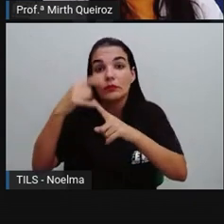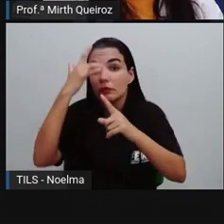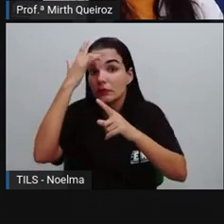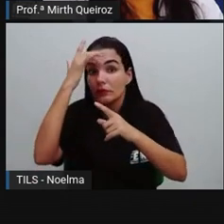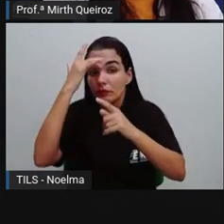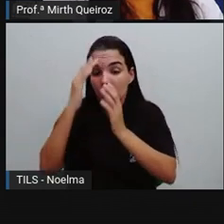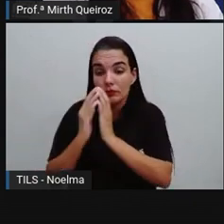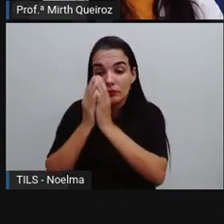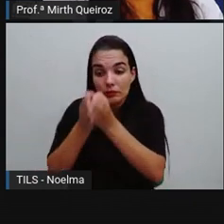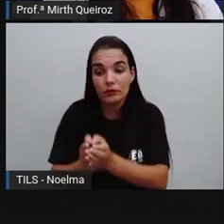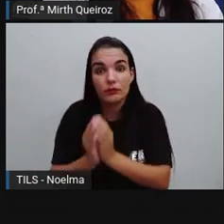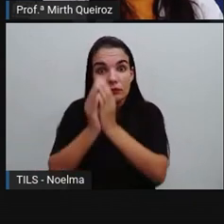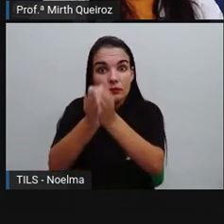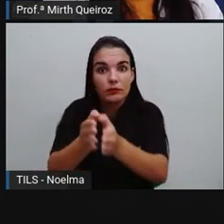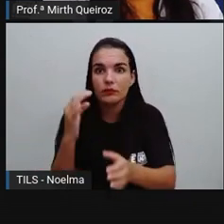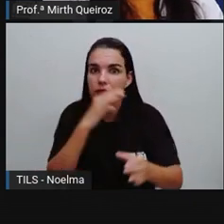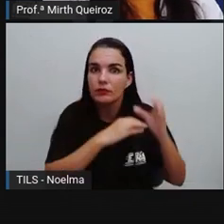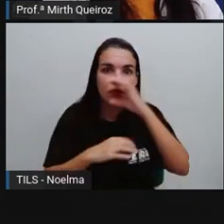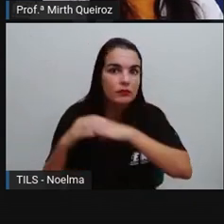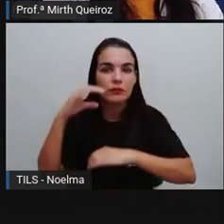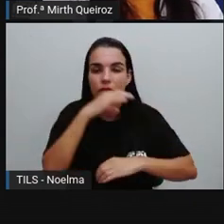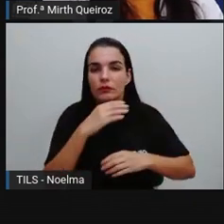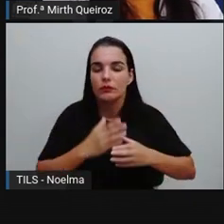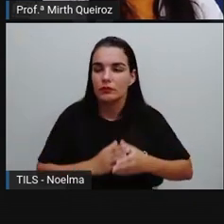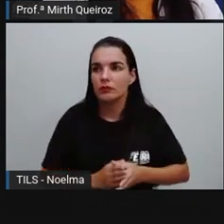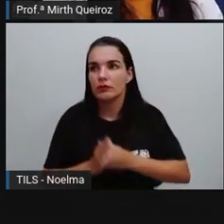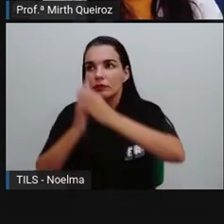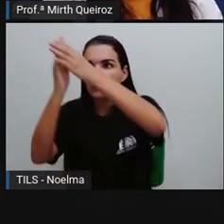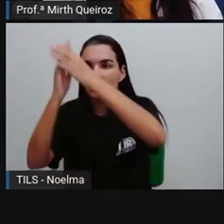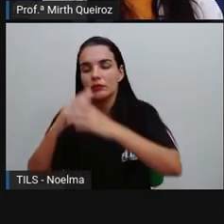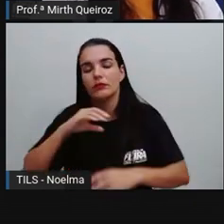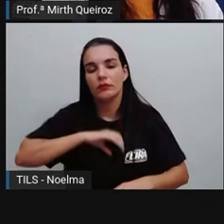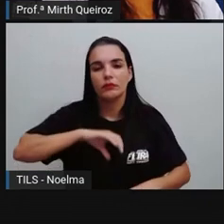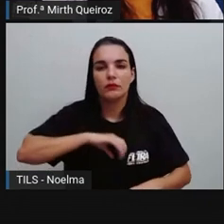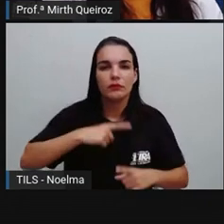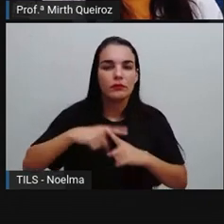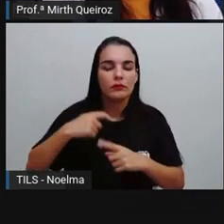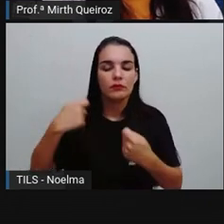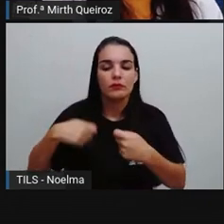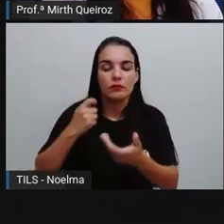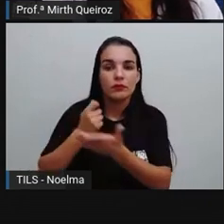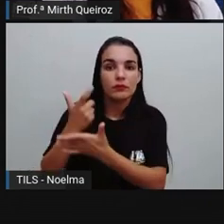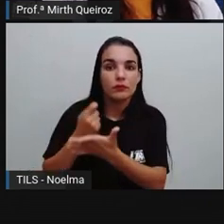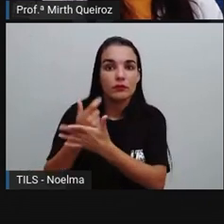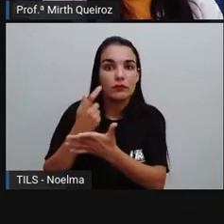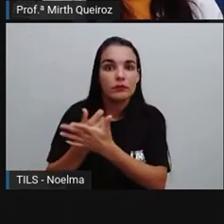acelerar o envio das mercadorias de Portugal para que fossem vendidas no